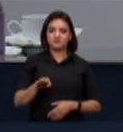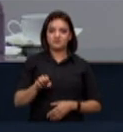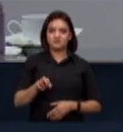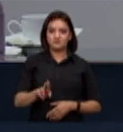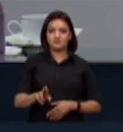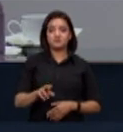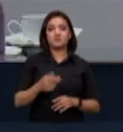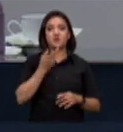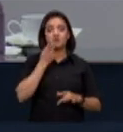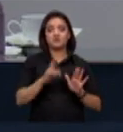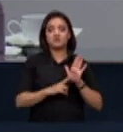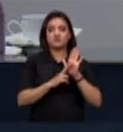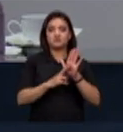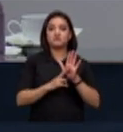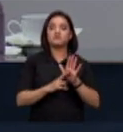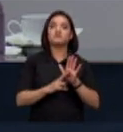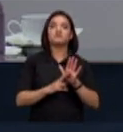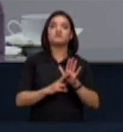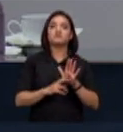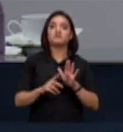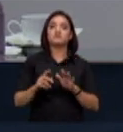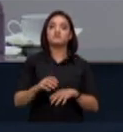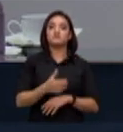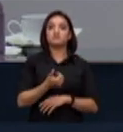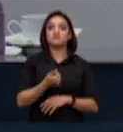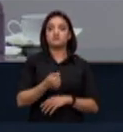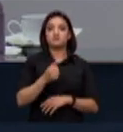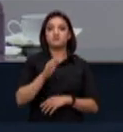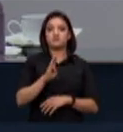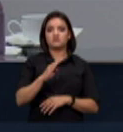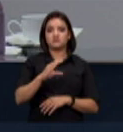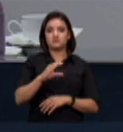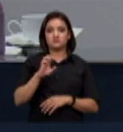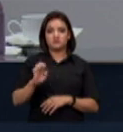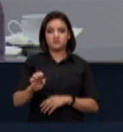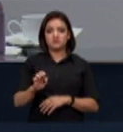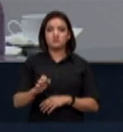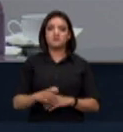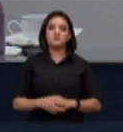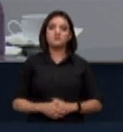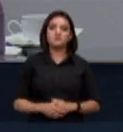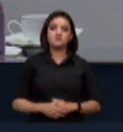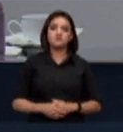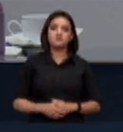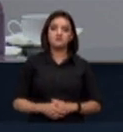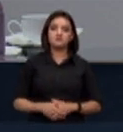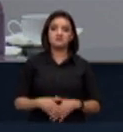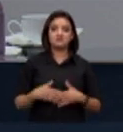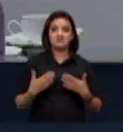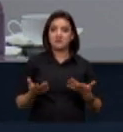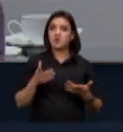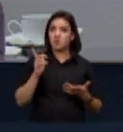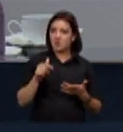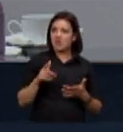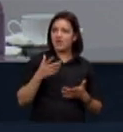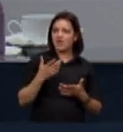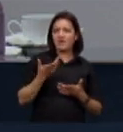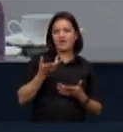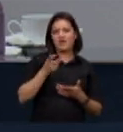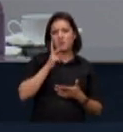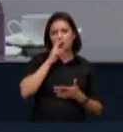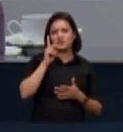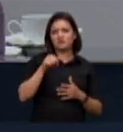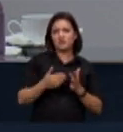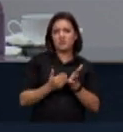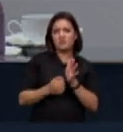que falou em nome da Associação Brasileira de Companhias de Energia Elétrica e que talvez seja um dos pioneiros eu diria no